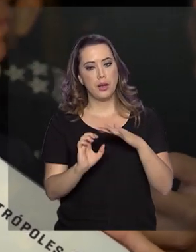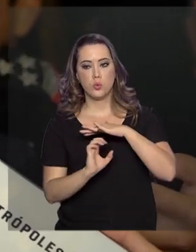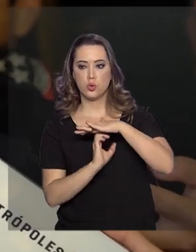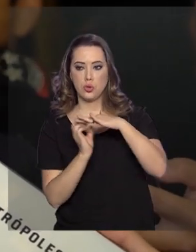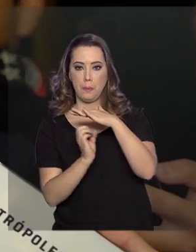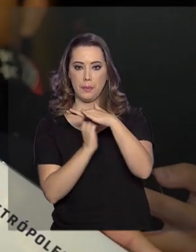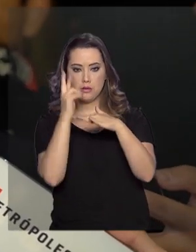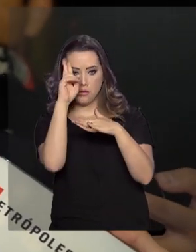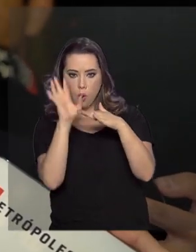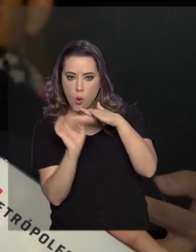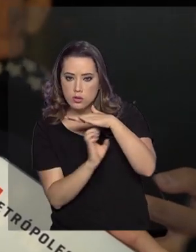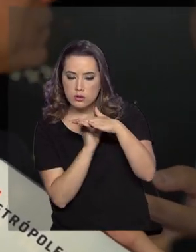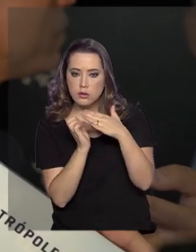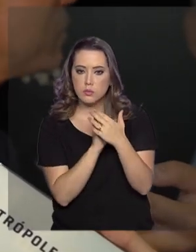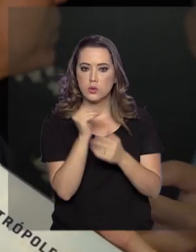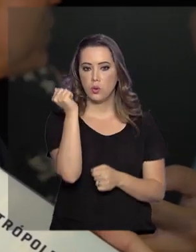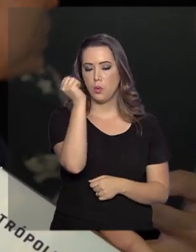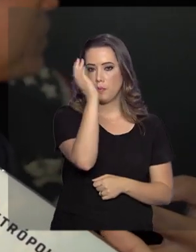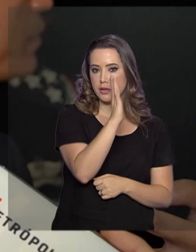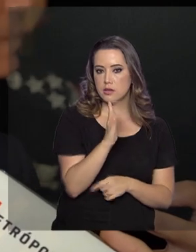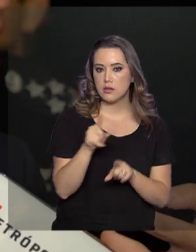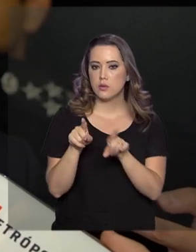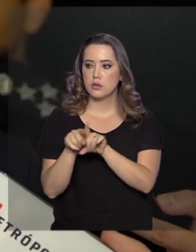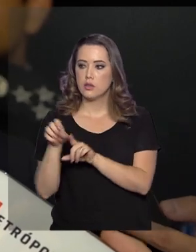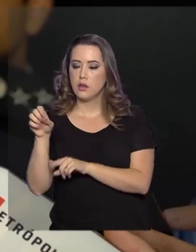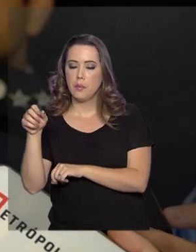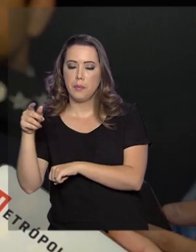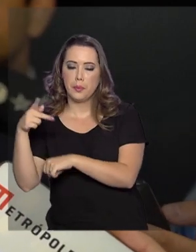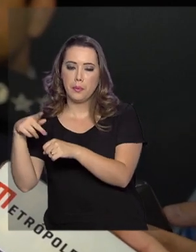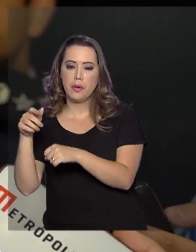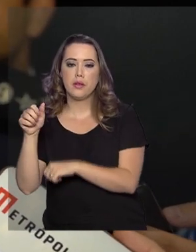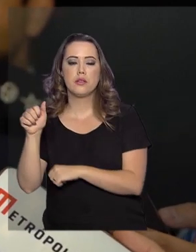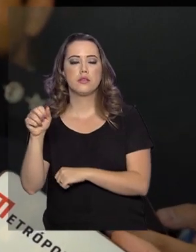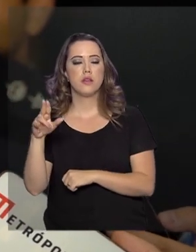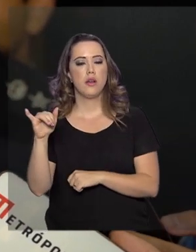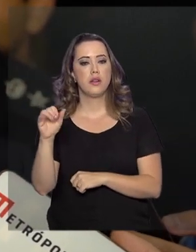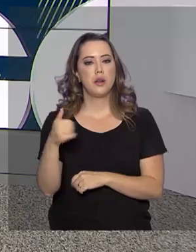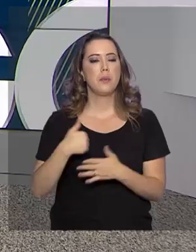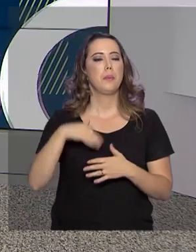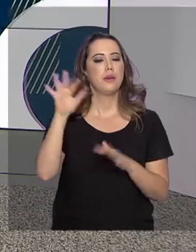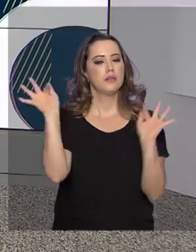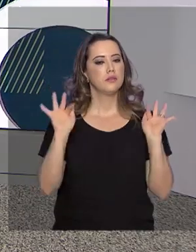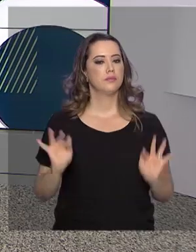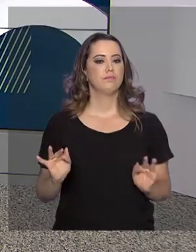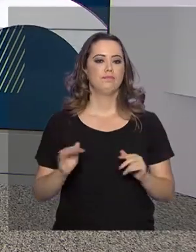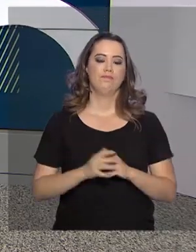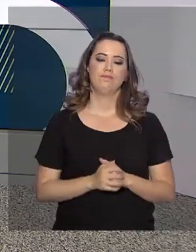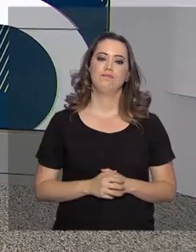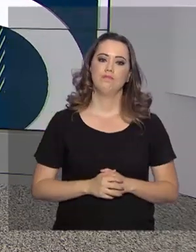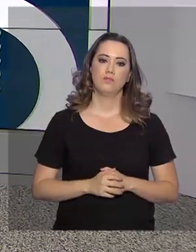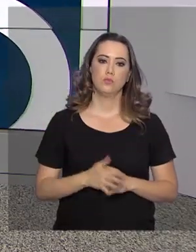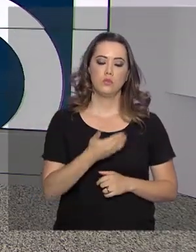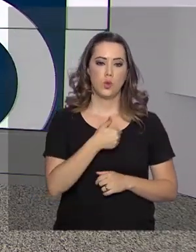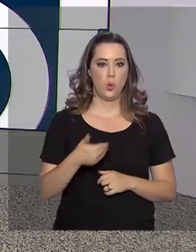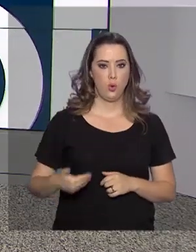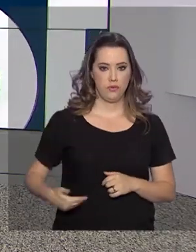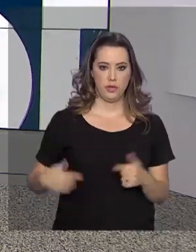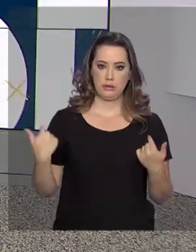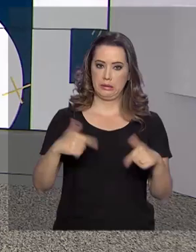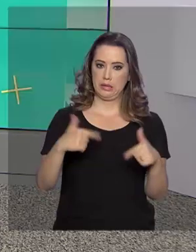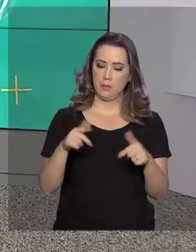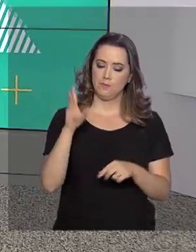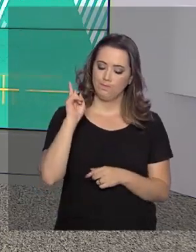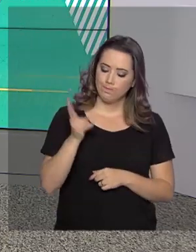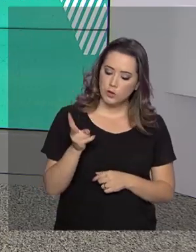investidores, o povo brasileiro e o povo saudita tenham mais felicidade. O governo vem atuando de